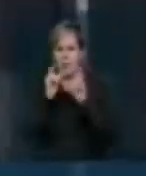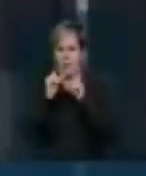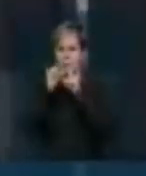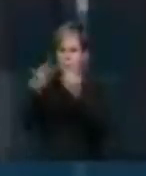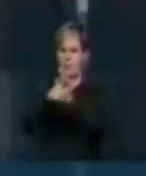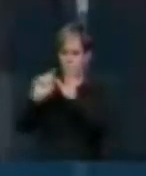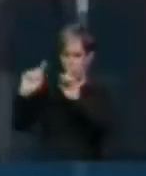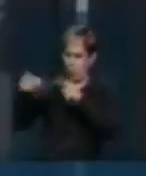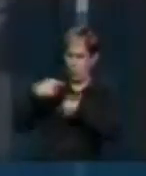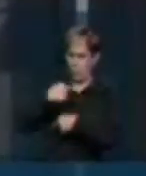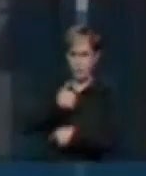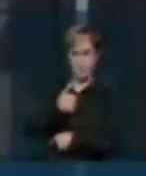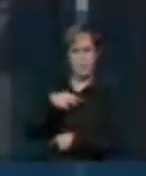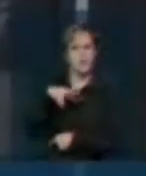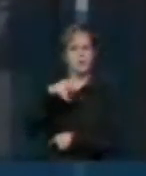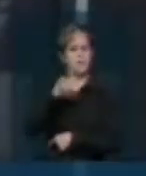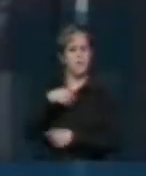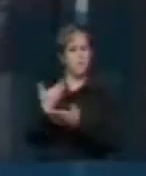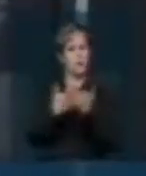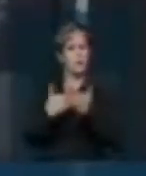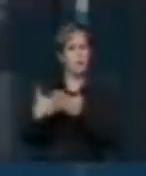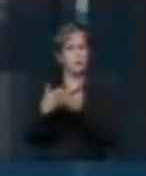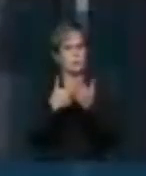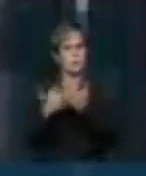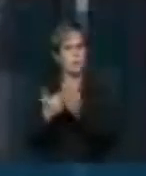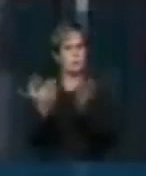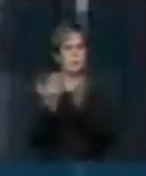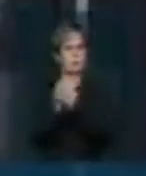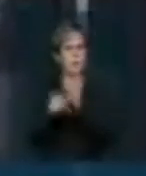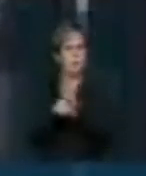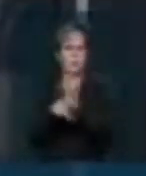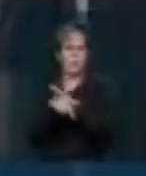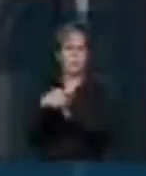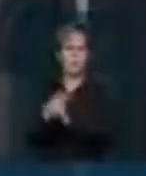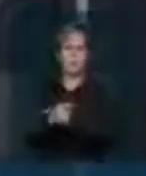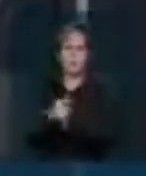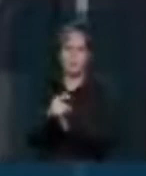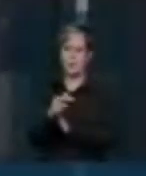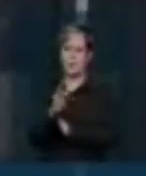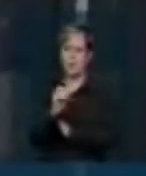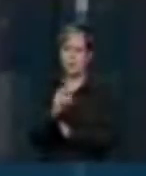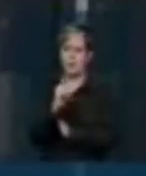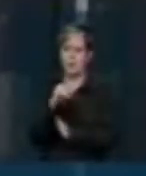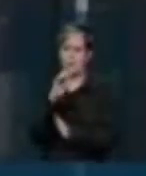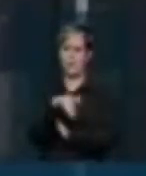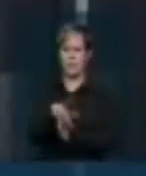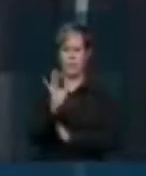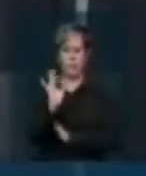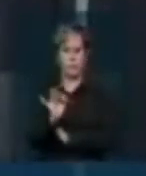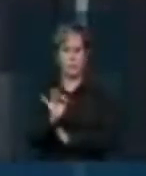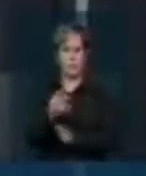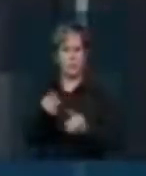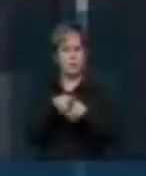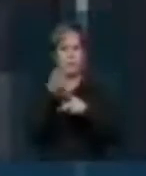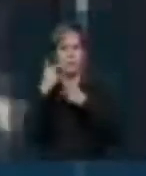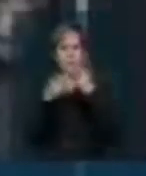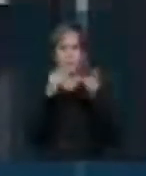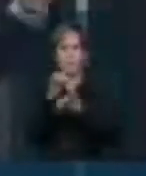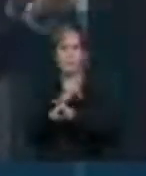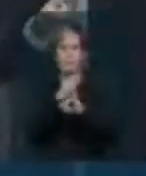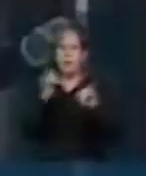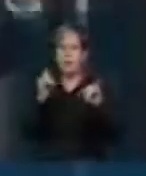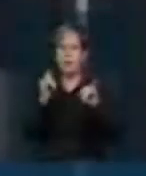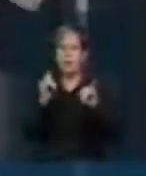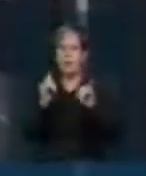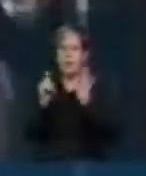contra mim serão apreciadas e instrumentos próprios no foro adequado, senhoras e senhores. Registrando que não tem indícios